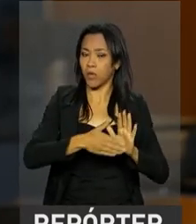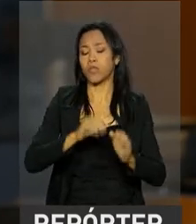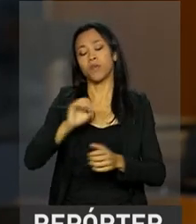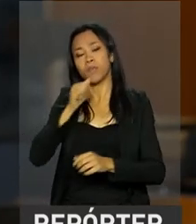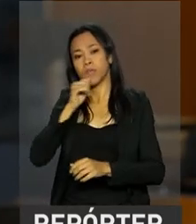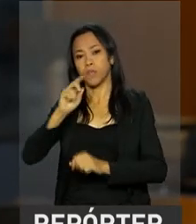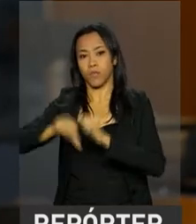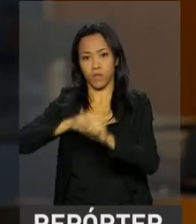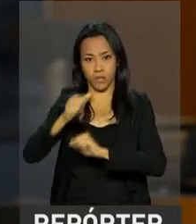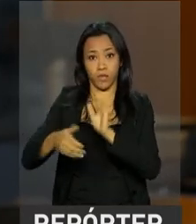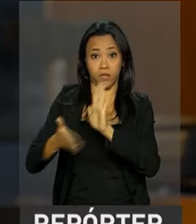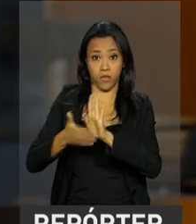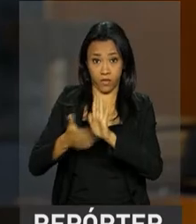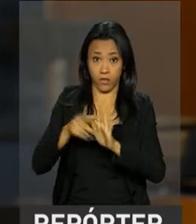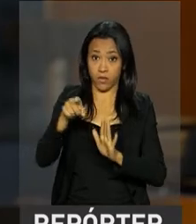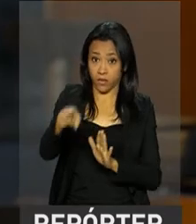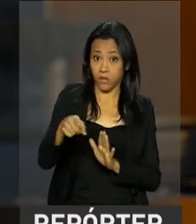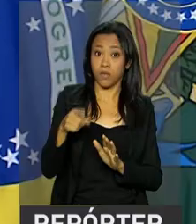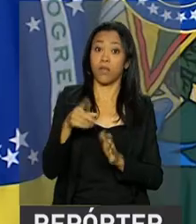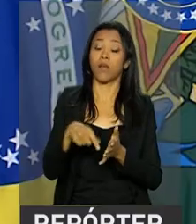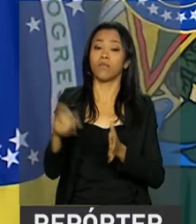e a da Previdência. Vamos ver.